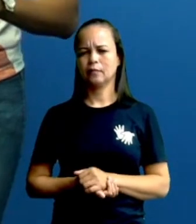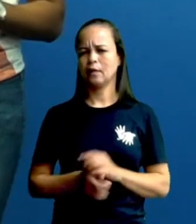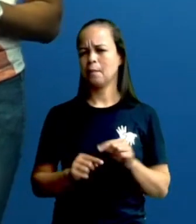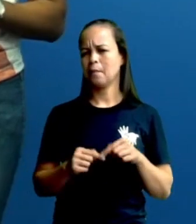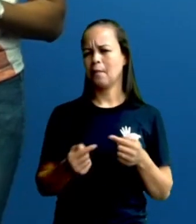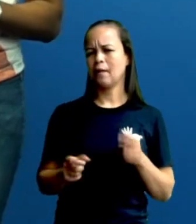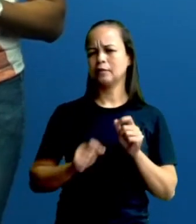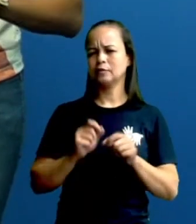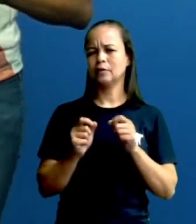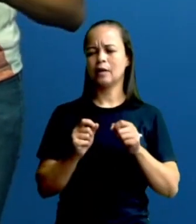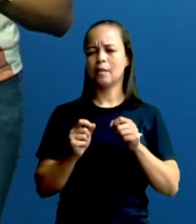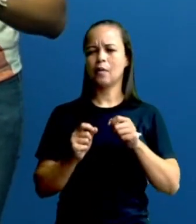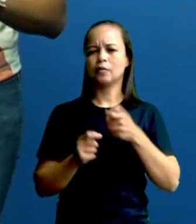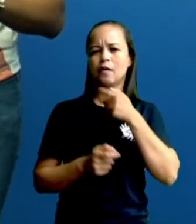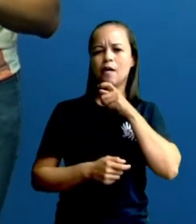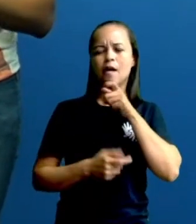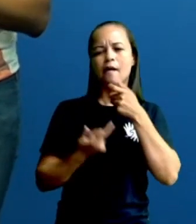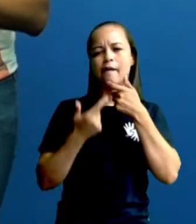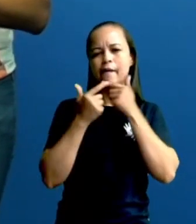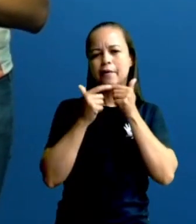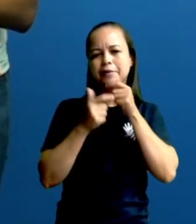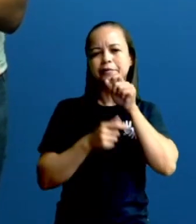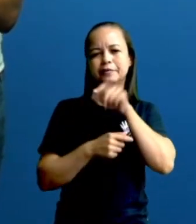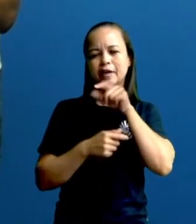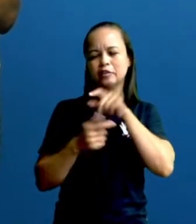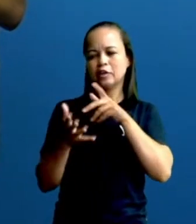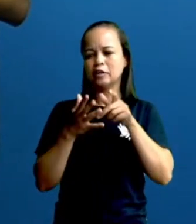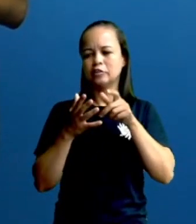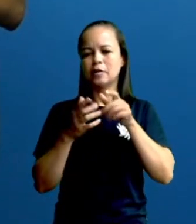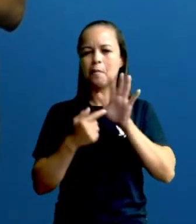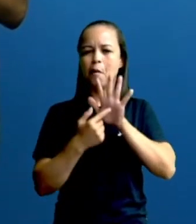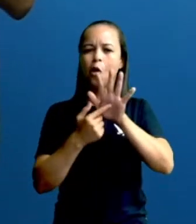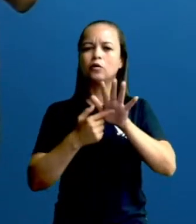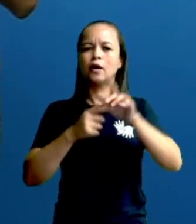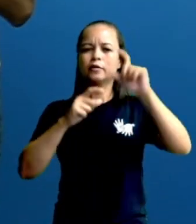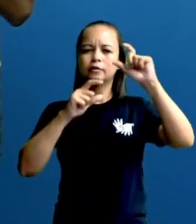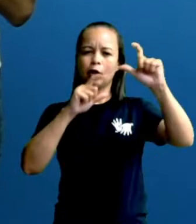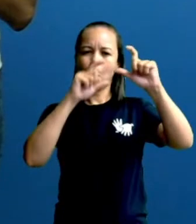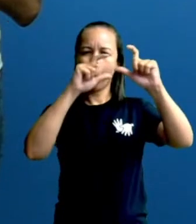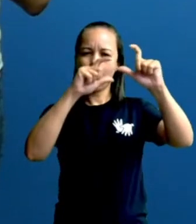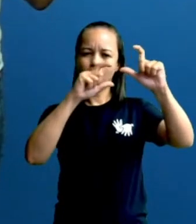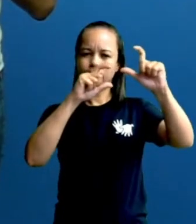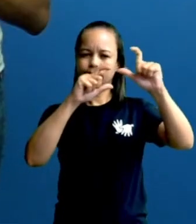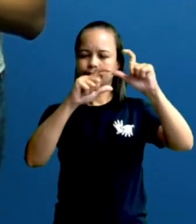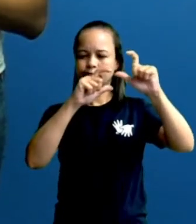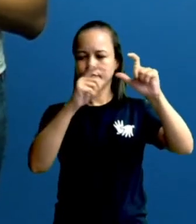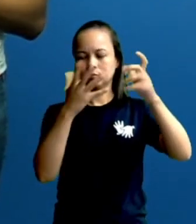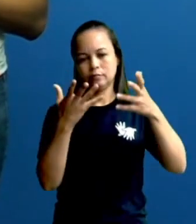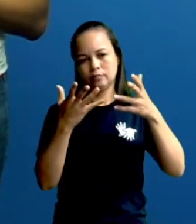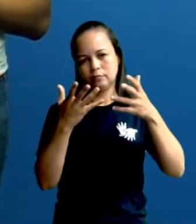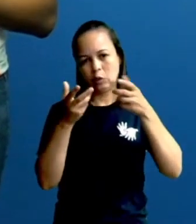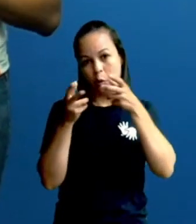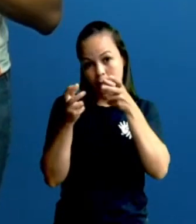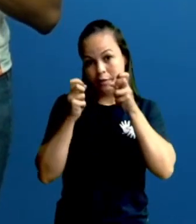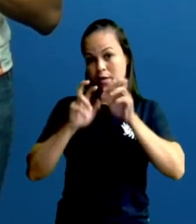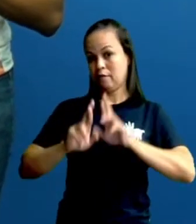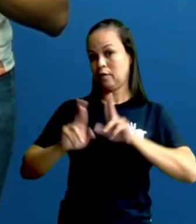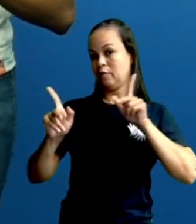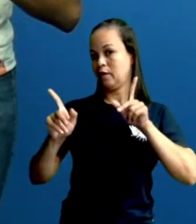aborda aí essa charge? Se a gente olhar assim, parece ser uma tirinha. Gente, dá uma olhada agora nessa diferença.